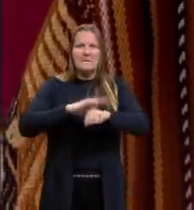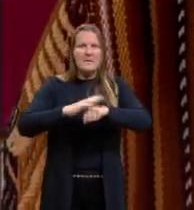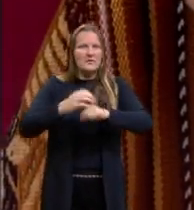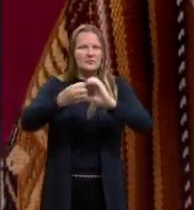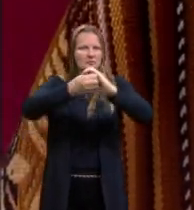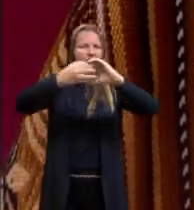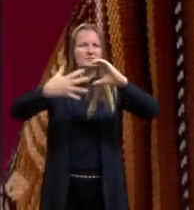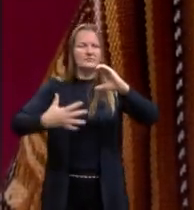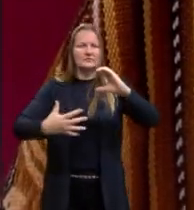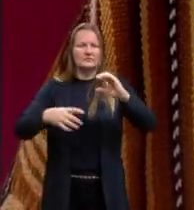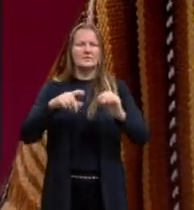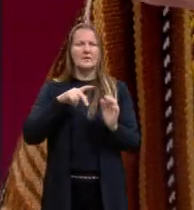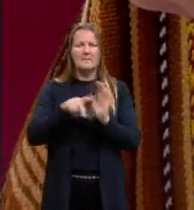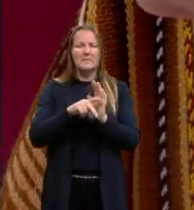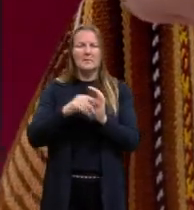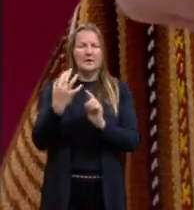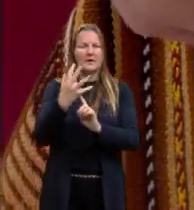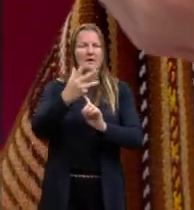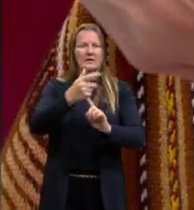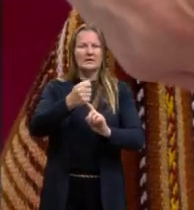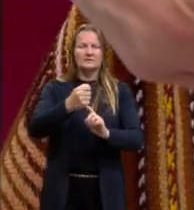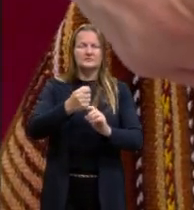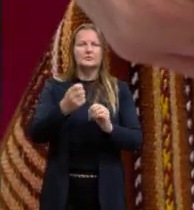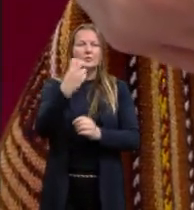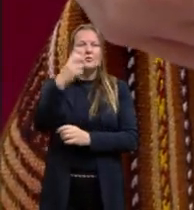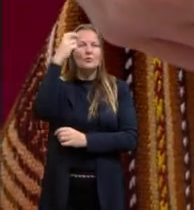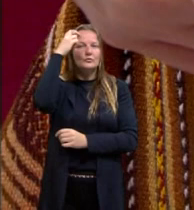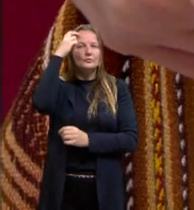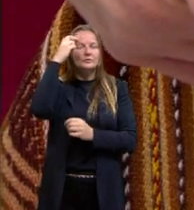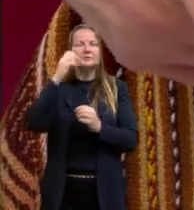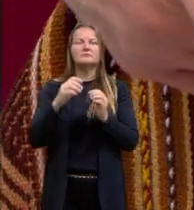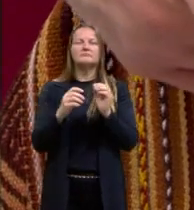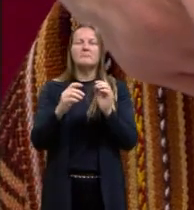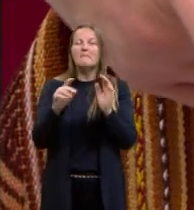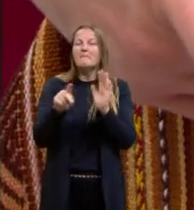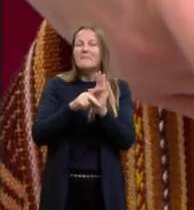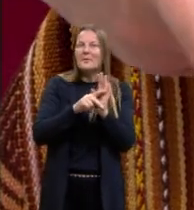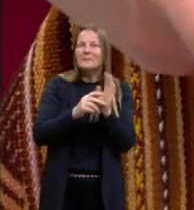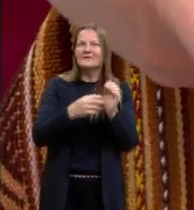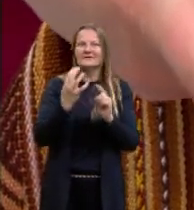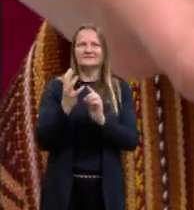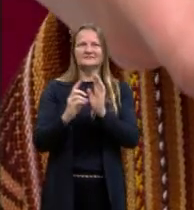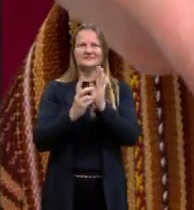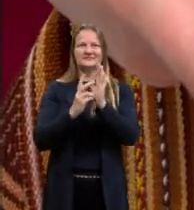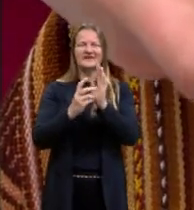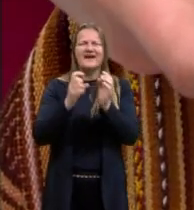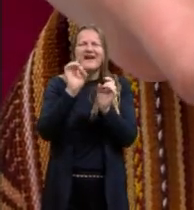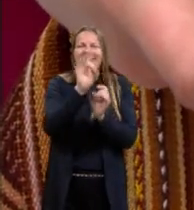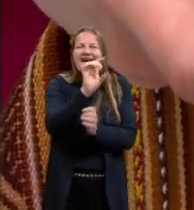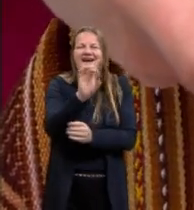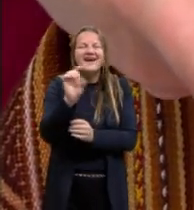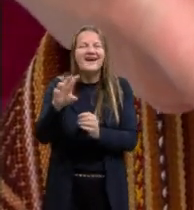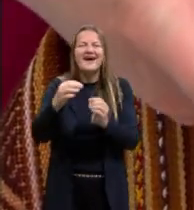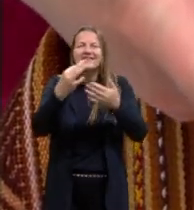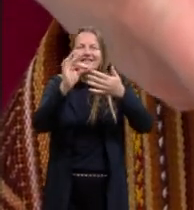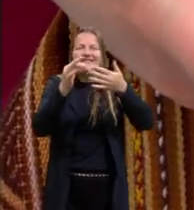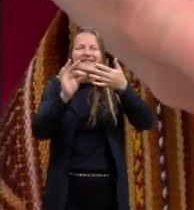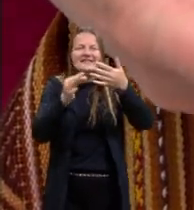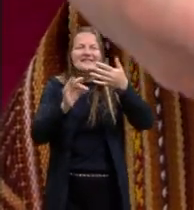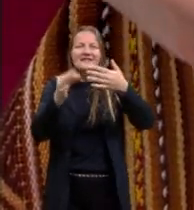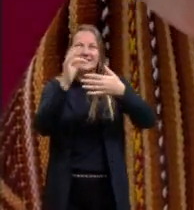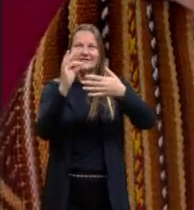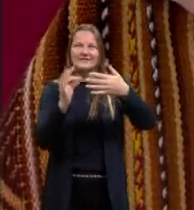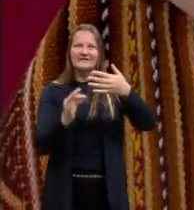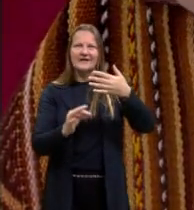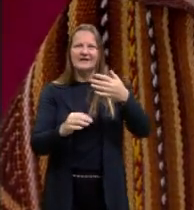características, assim, da arte, da cultura estética indígena, porque cada grafismo destes representa,